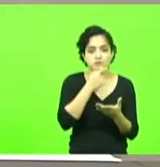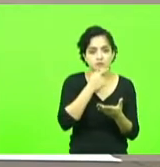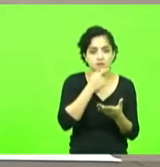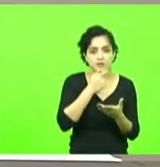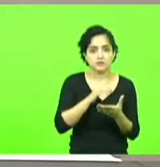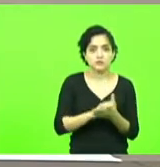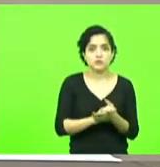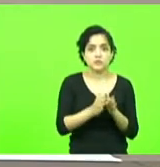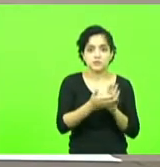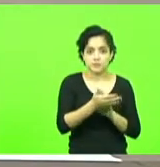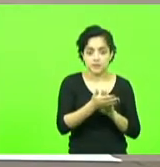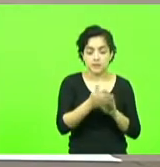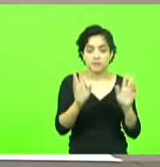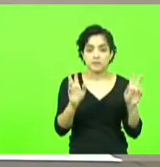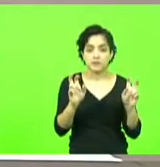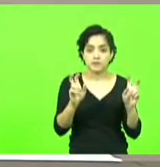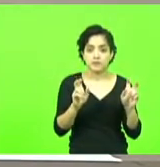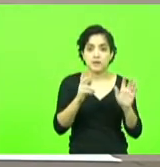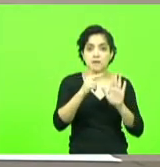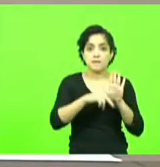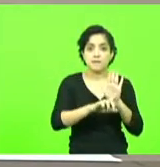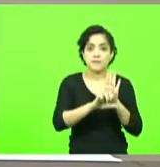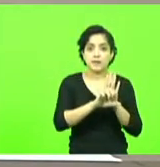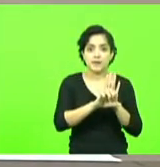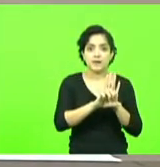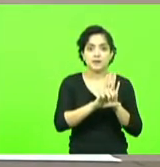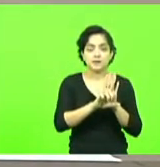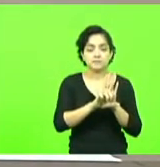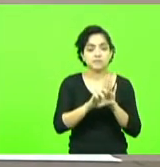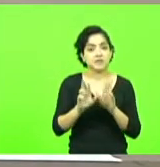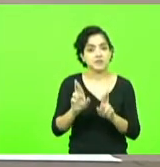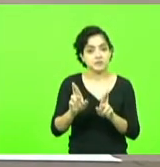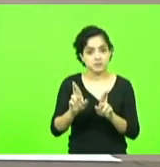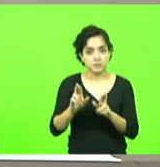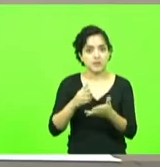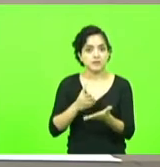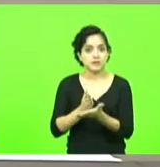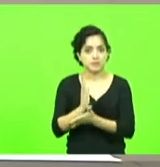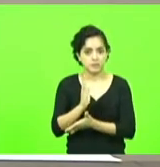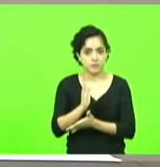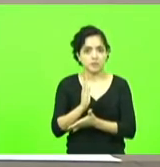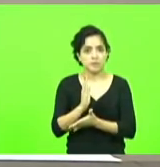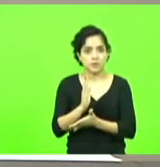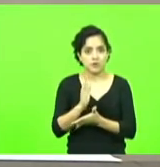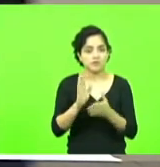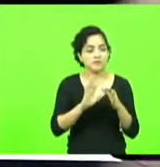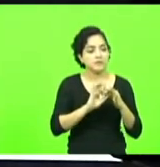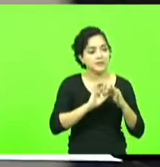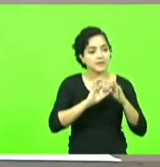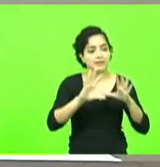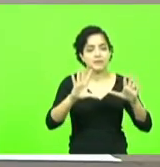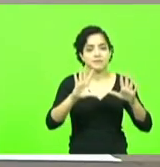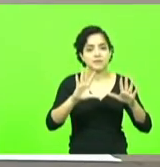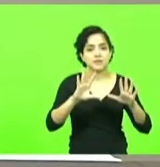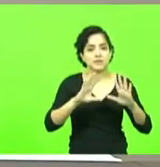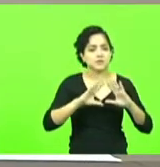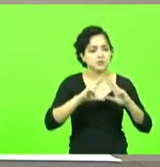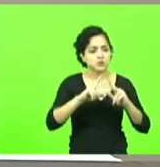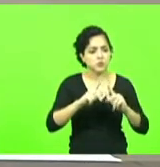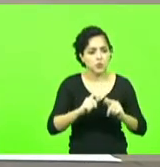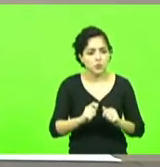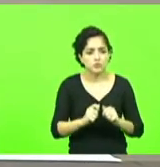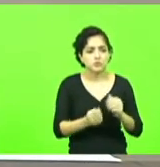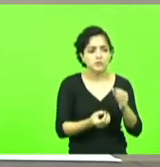PL criado e eu espero que o governador sancione mesmo para dar liberdade a todos os segmentos que fazem